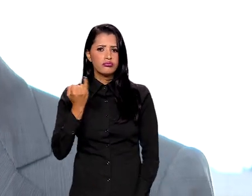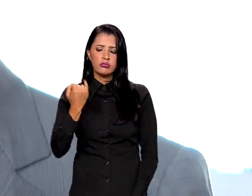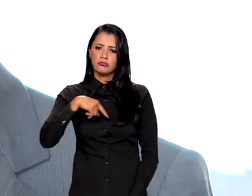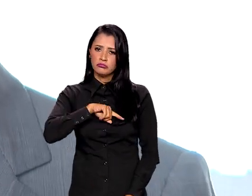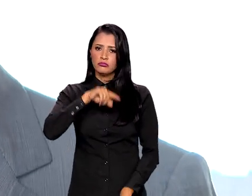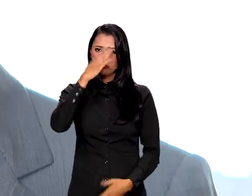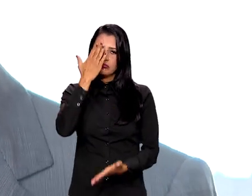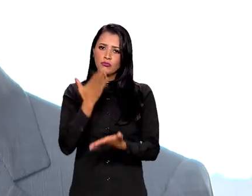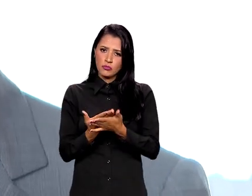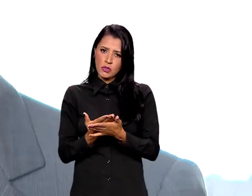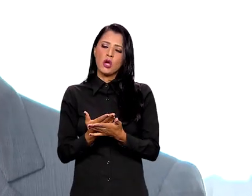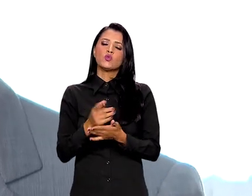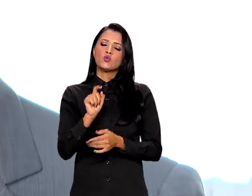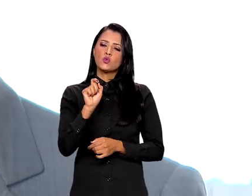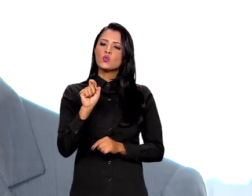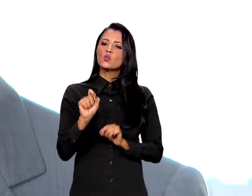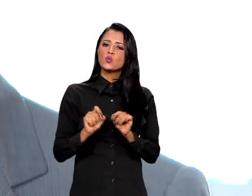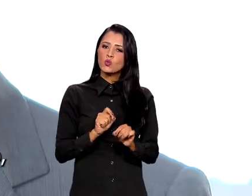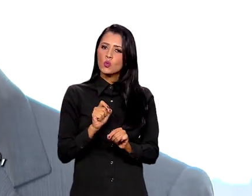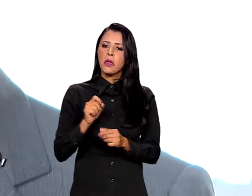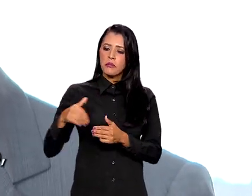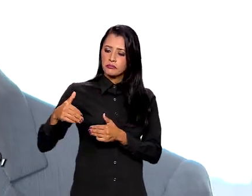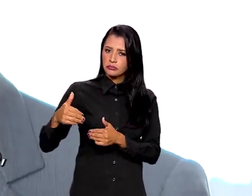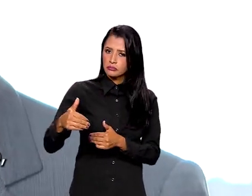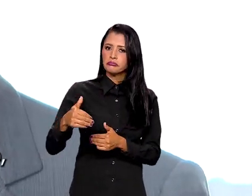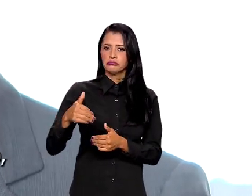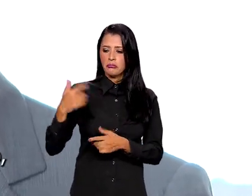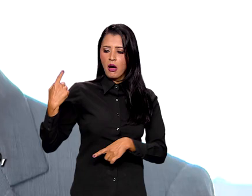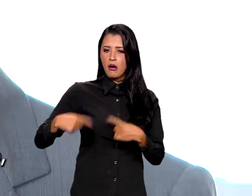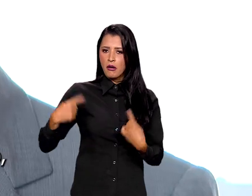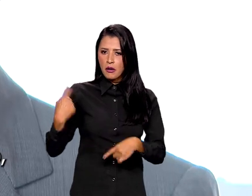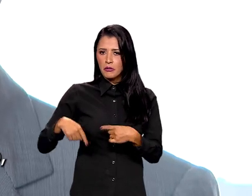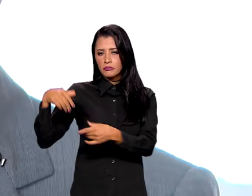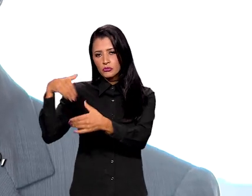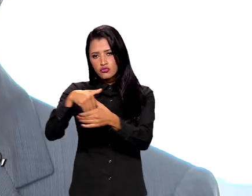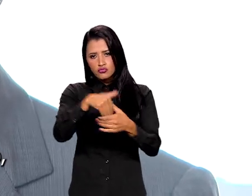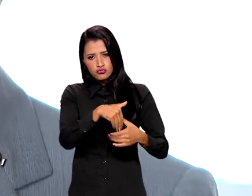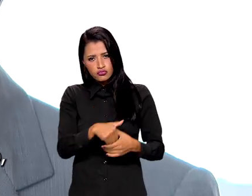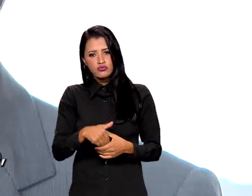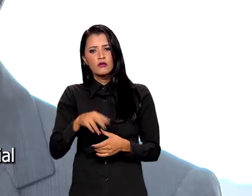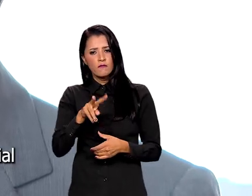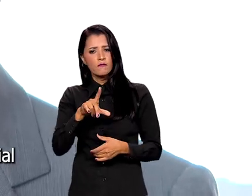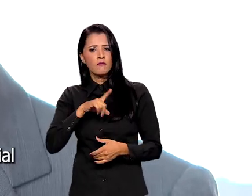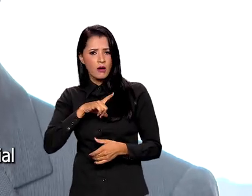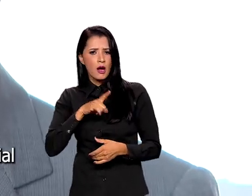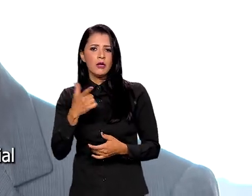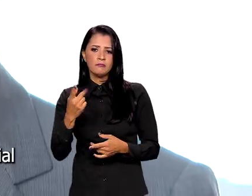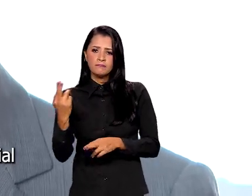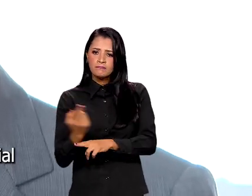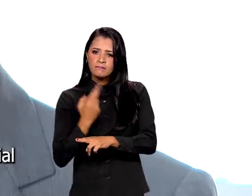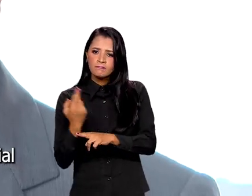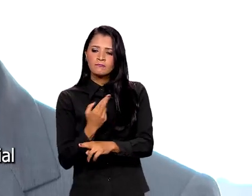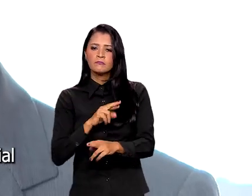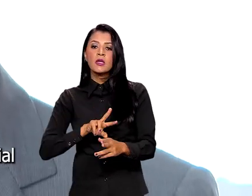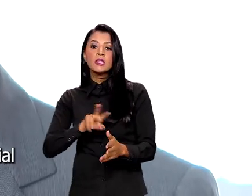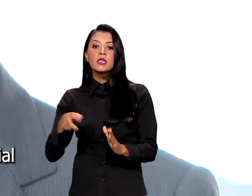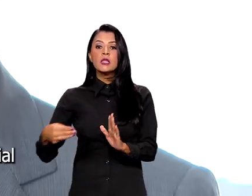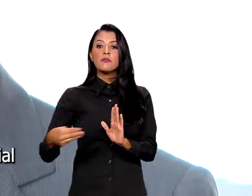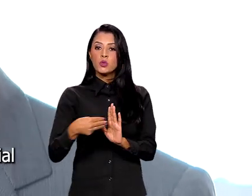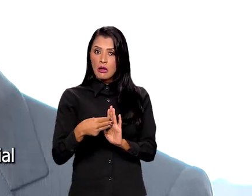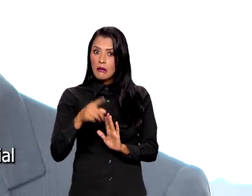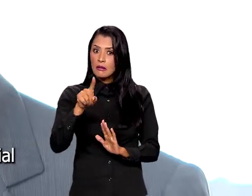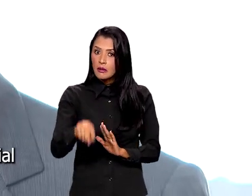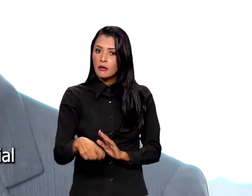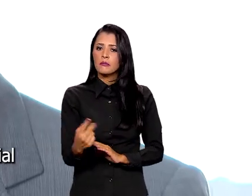e estamos confiantes de que a próxima discussão e votação será a reforma